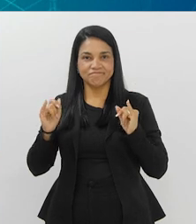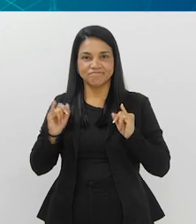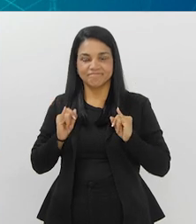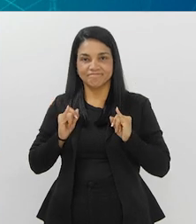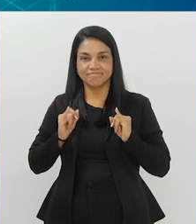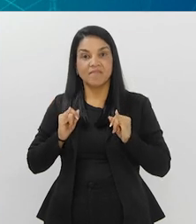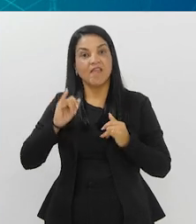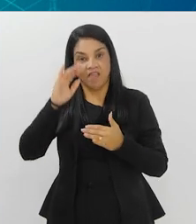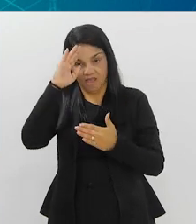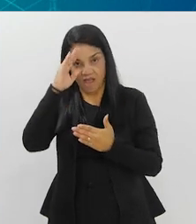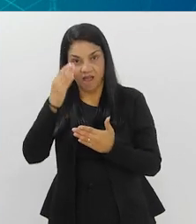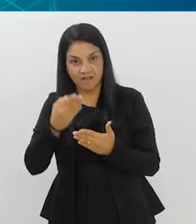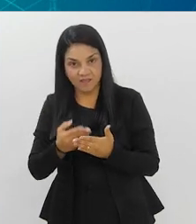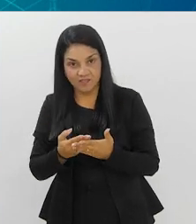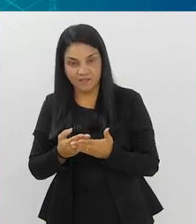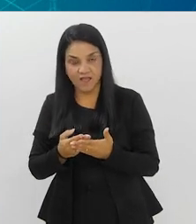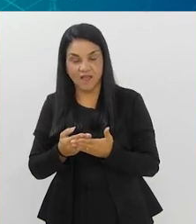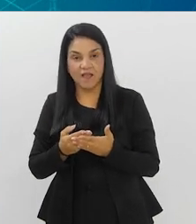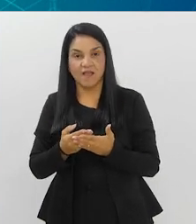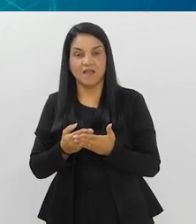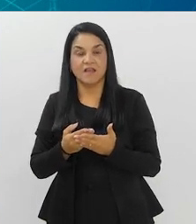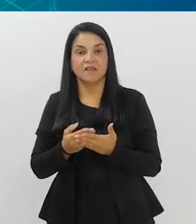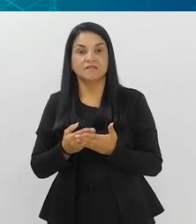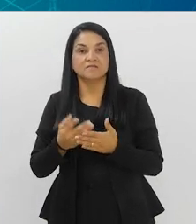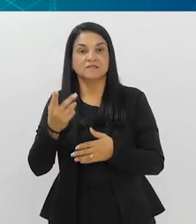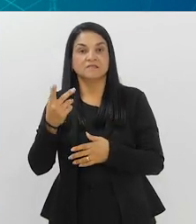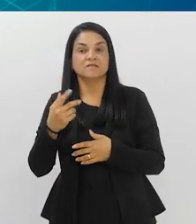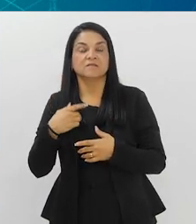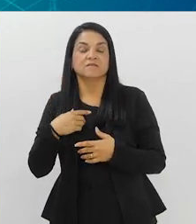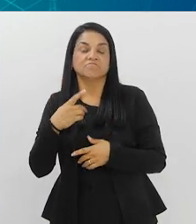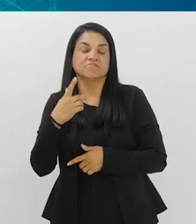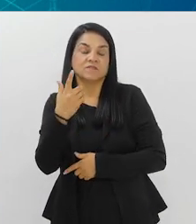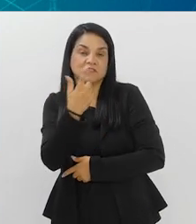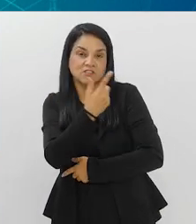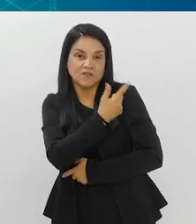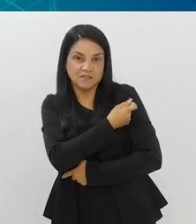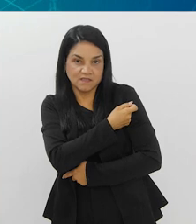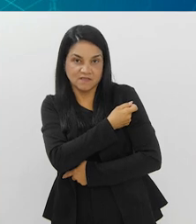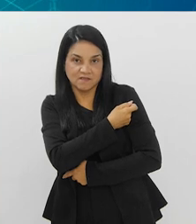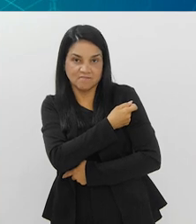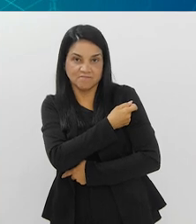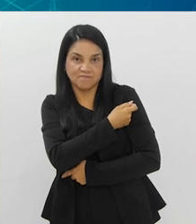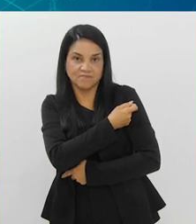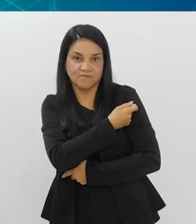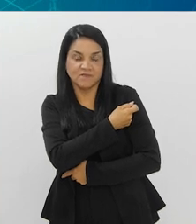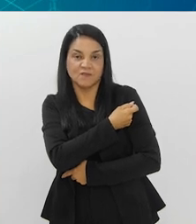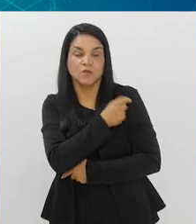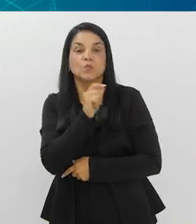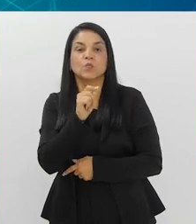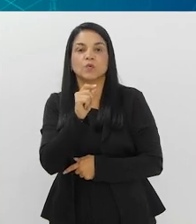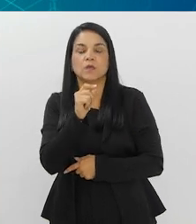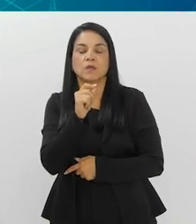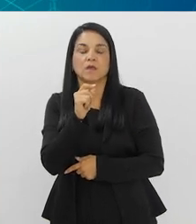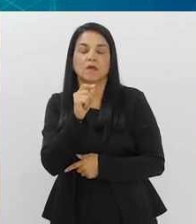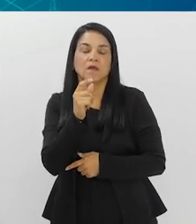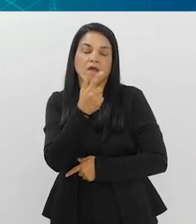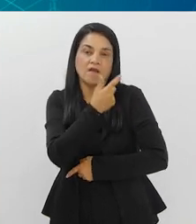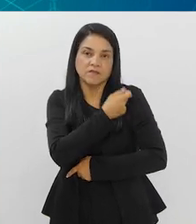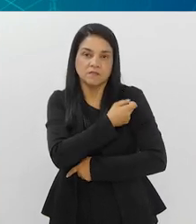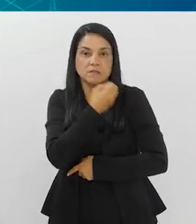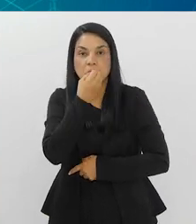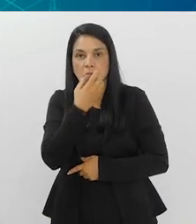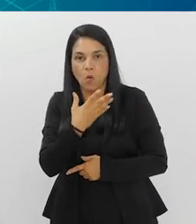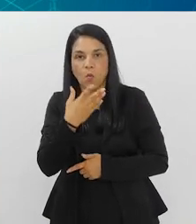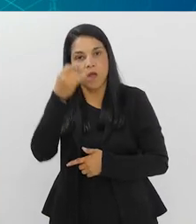e acreditar mais nos eventos adversos das vacinas do que no benefício que as vacinas